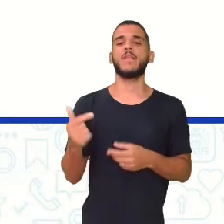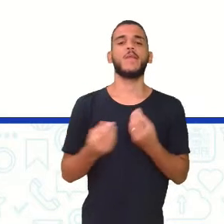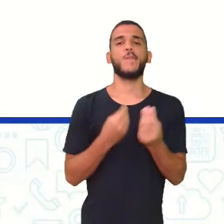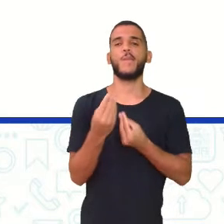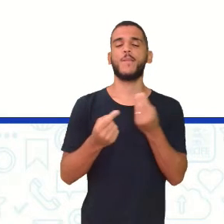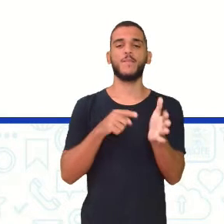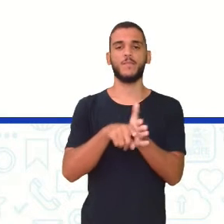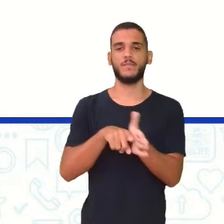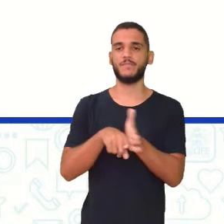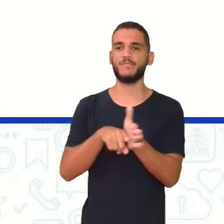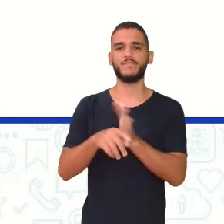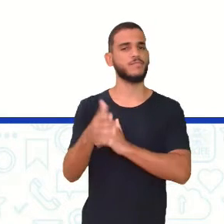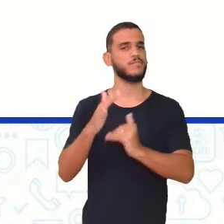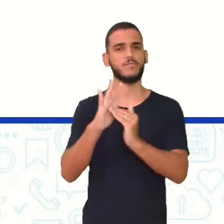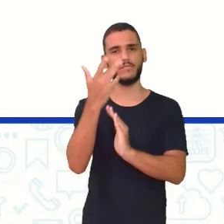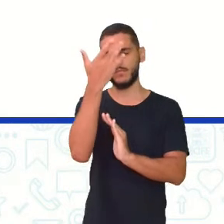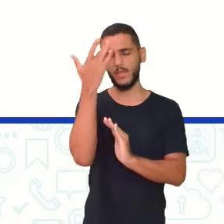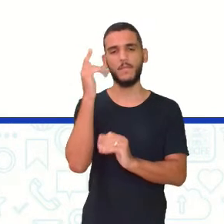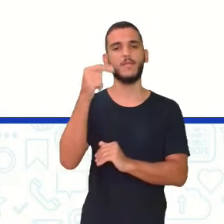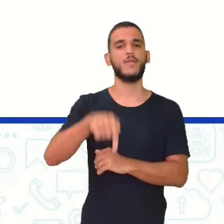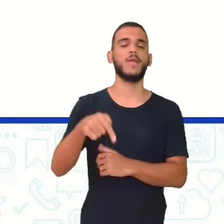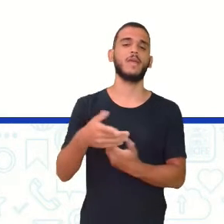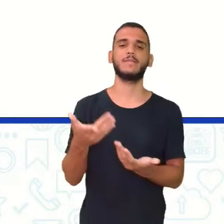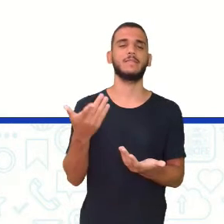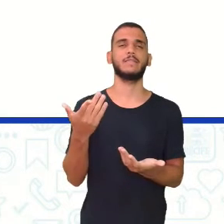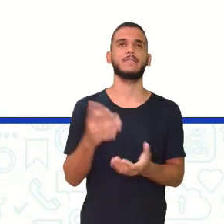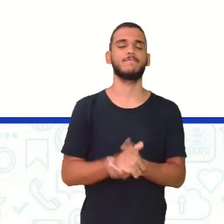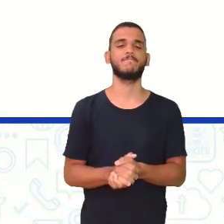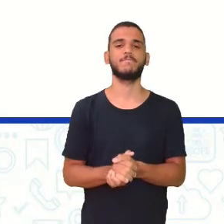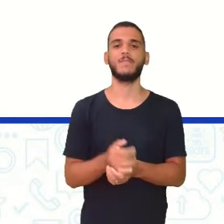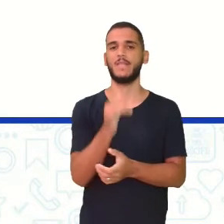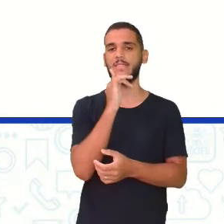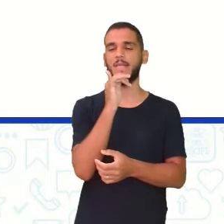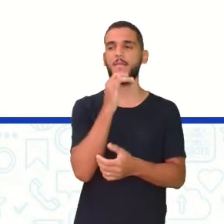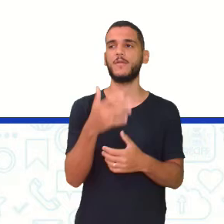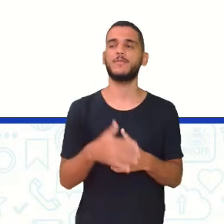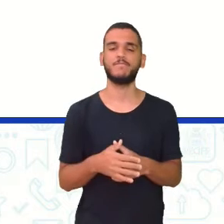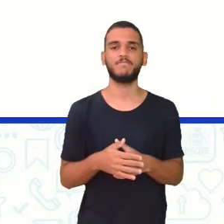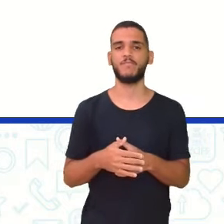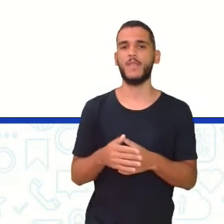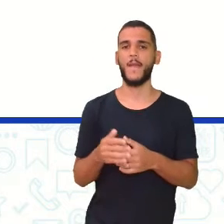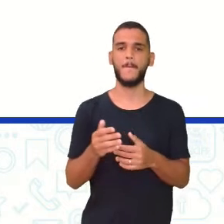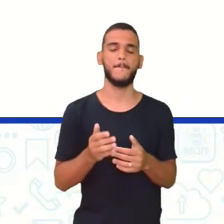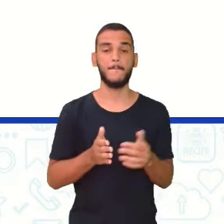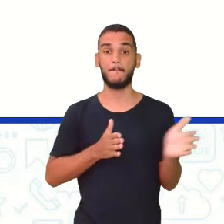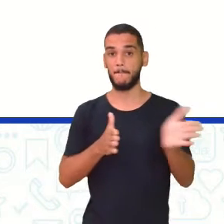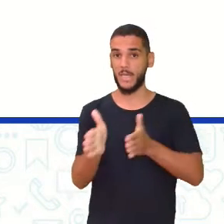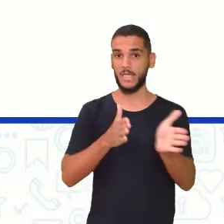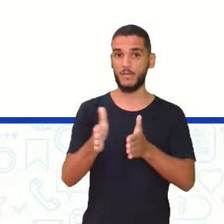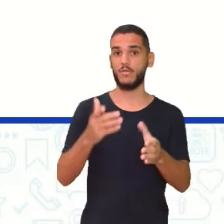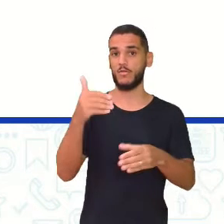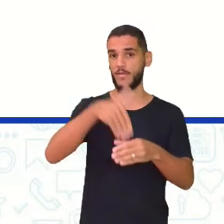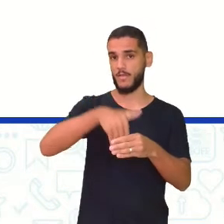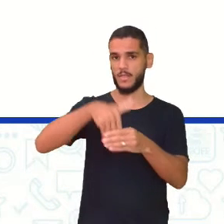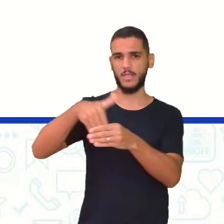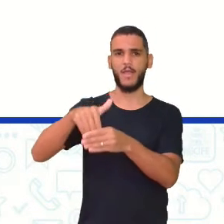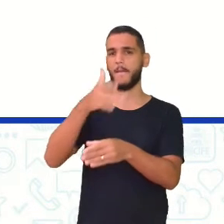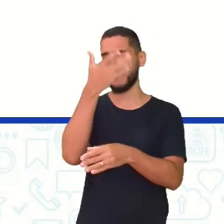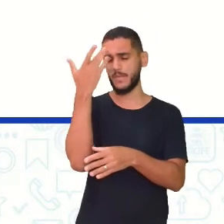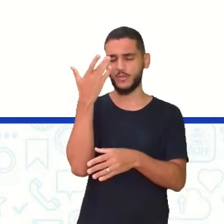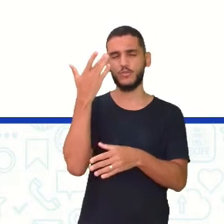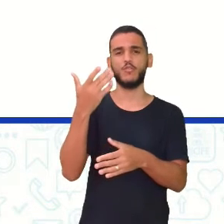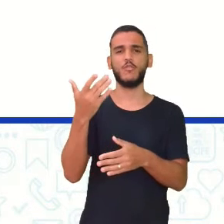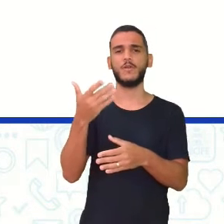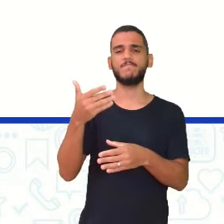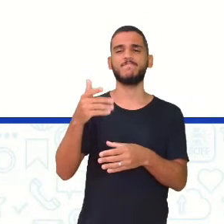pesquisa Com todo mundo da cidade Não tem como eu pesquisar com todo mundo Por exemplo Época de eleição Você vai ver lá Quem está na frente E quem não